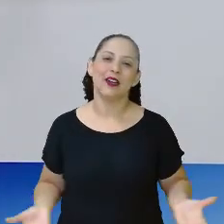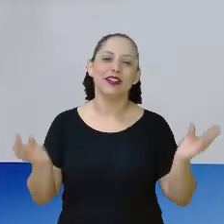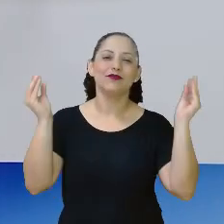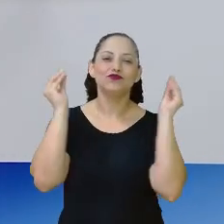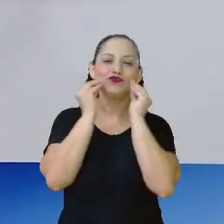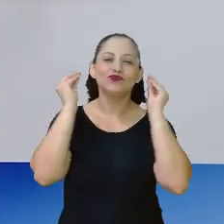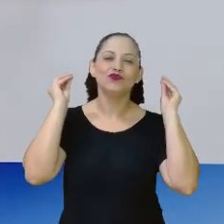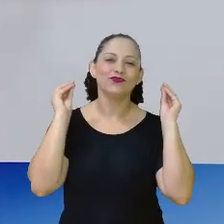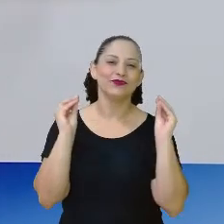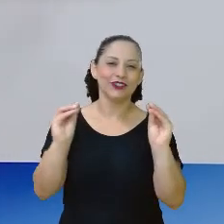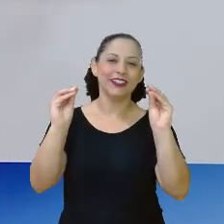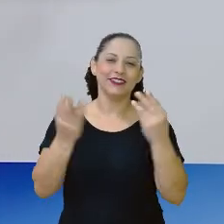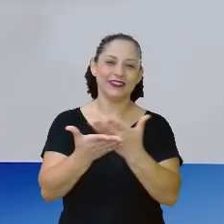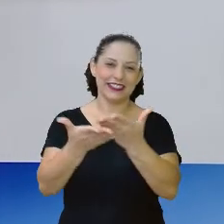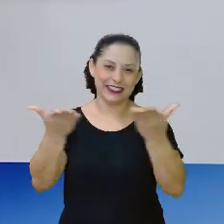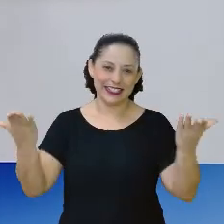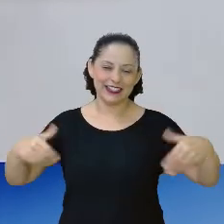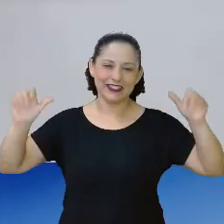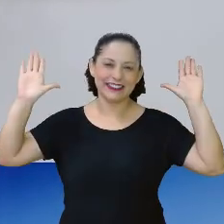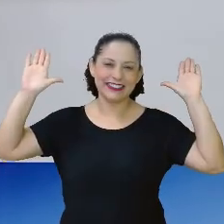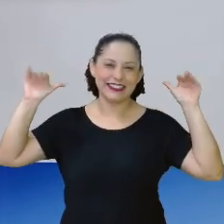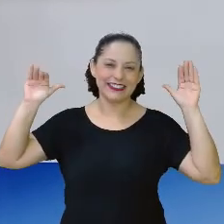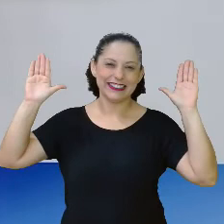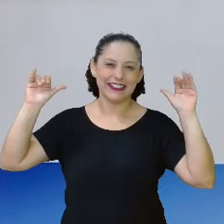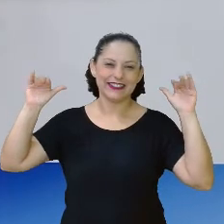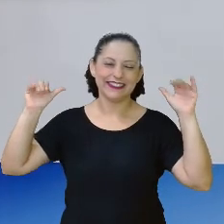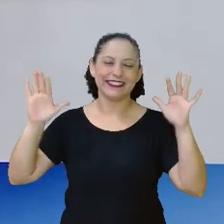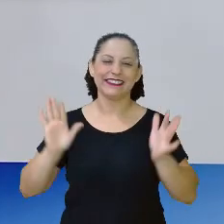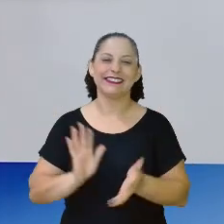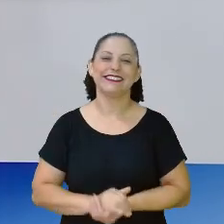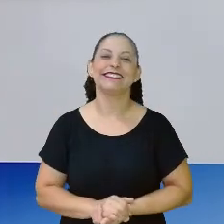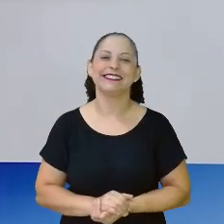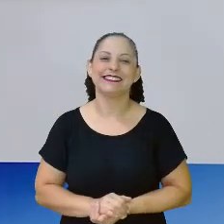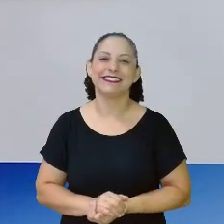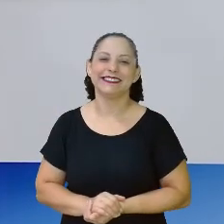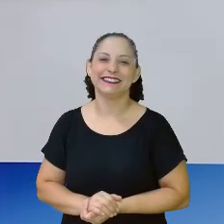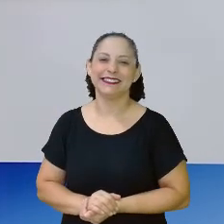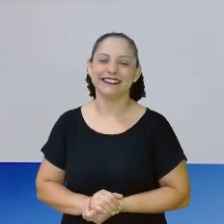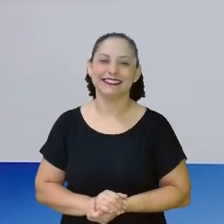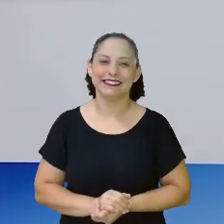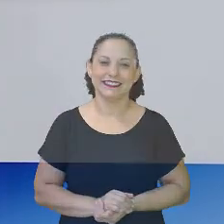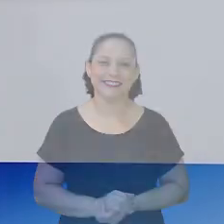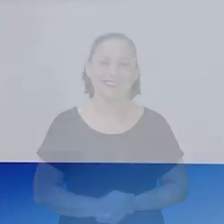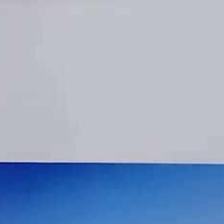um cheiro grande no coração de vocês. E até a próxima aula. Tchau, tchau, pessoal.